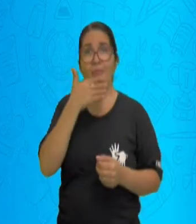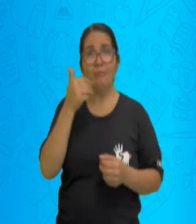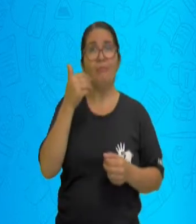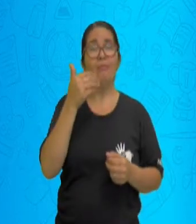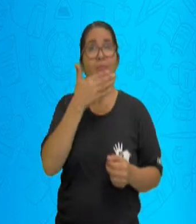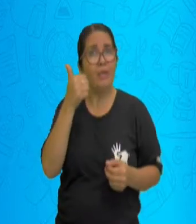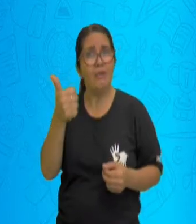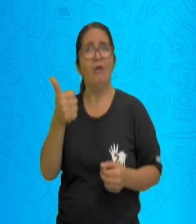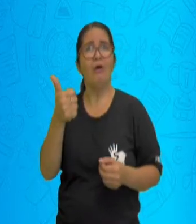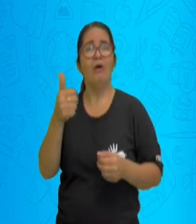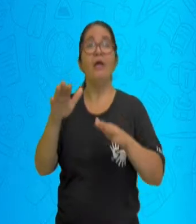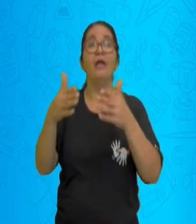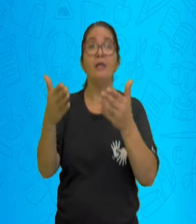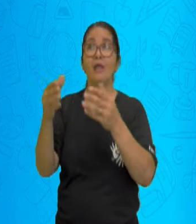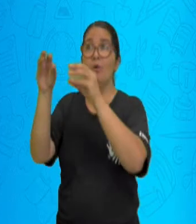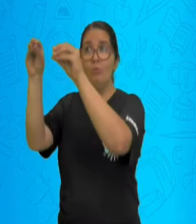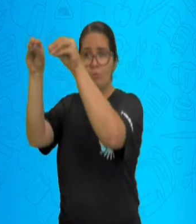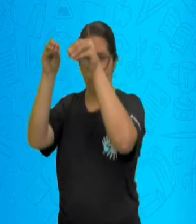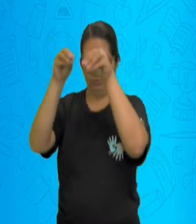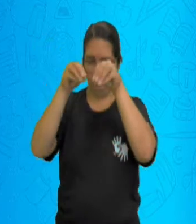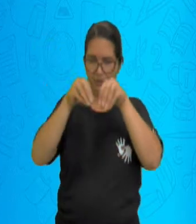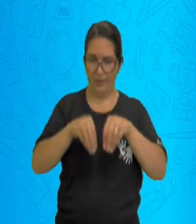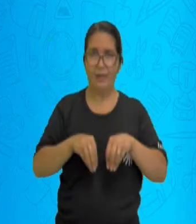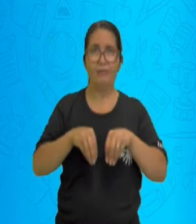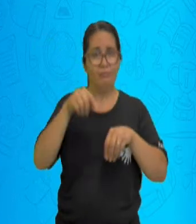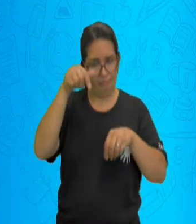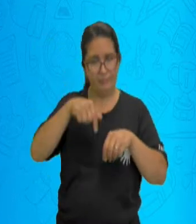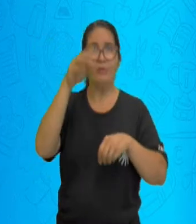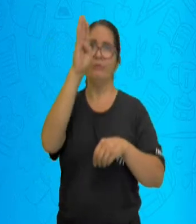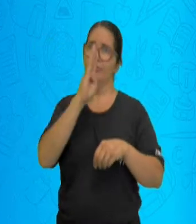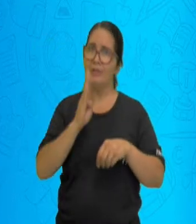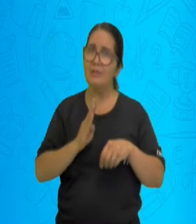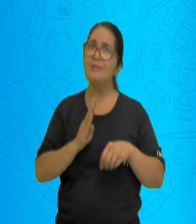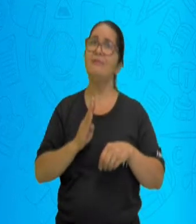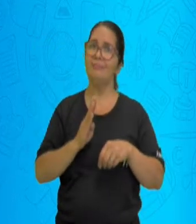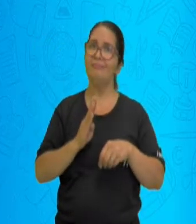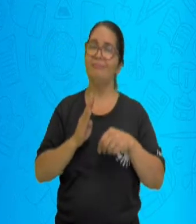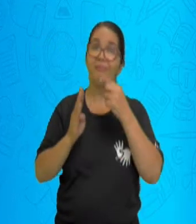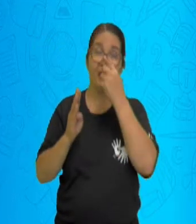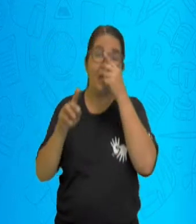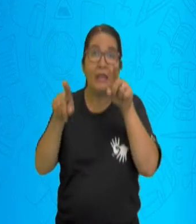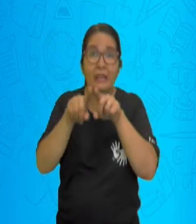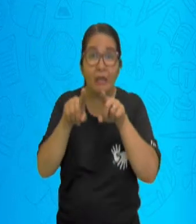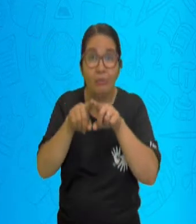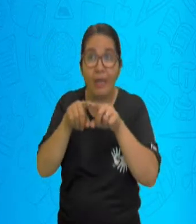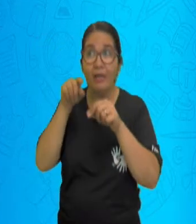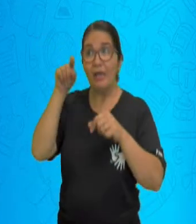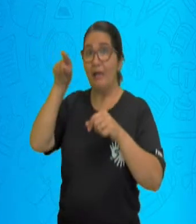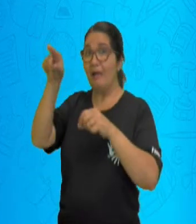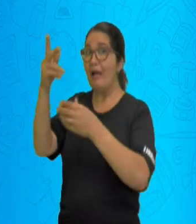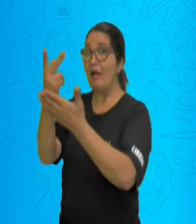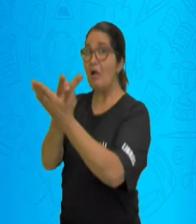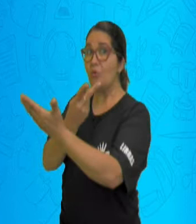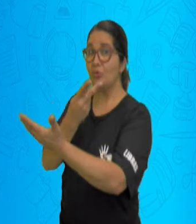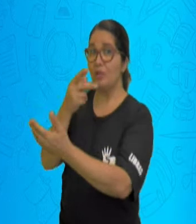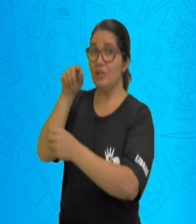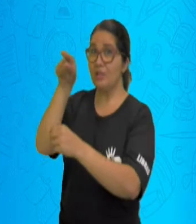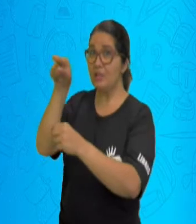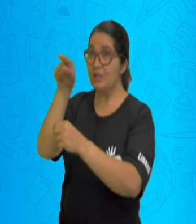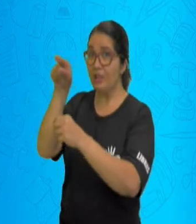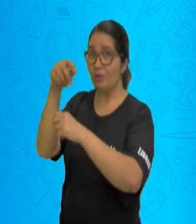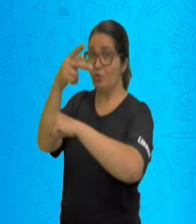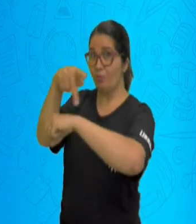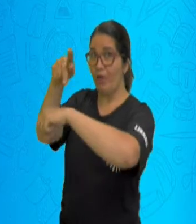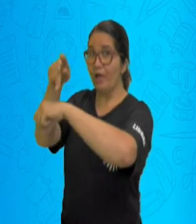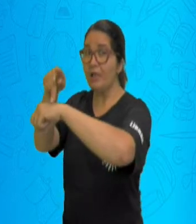discriminação religiosa. E é muito importante esse ponto, porque a religião em vários outros